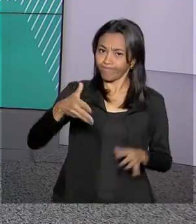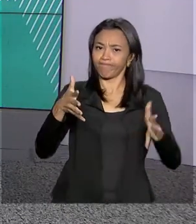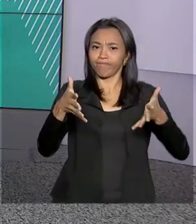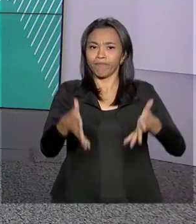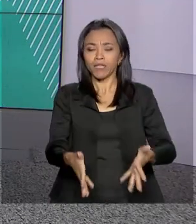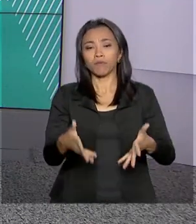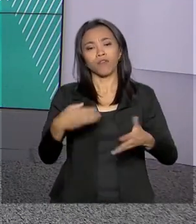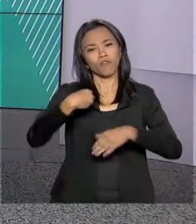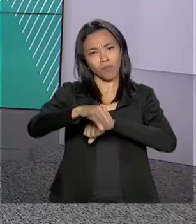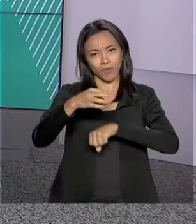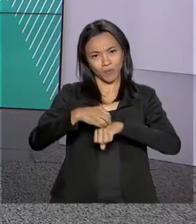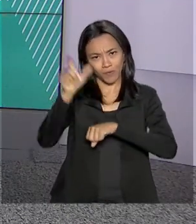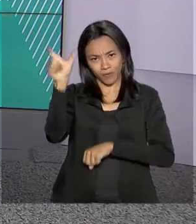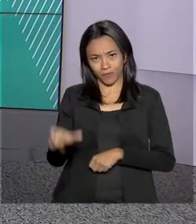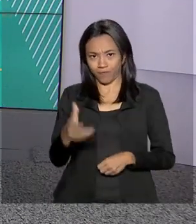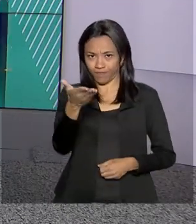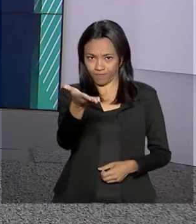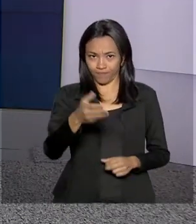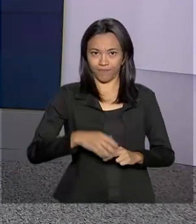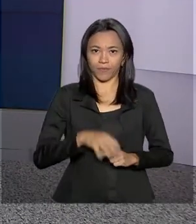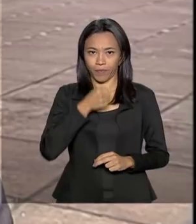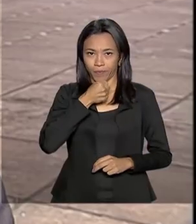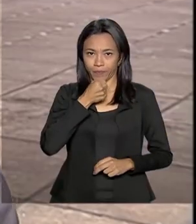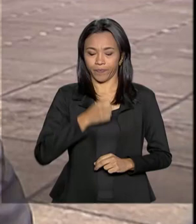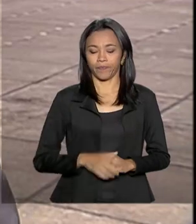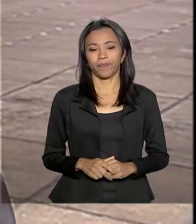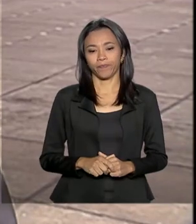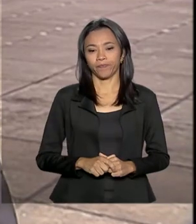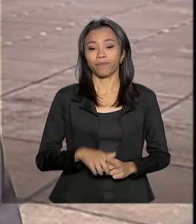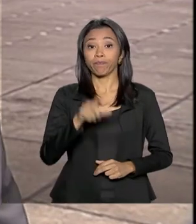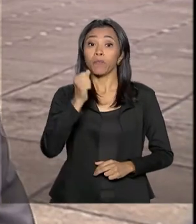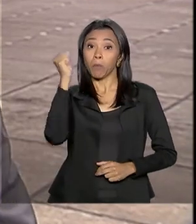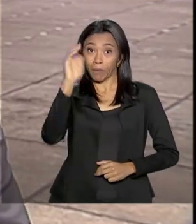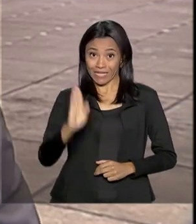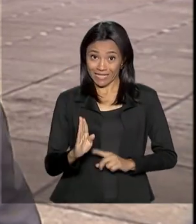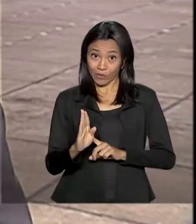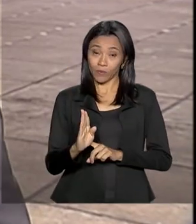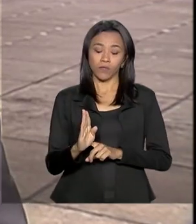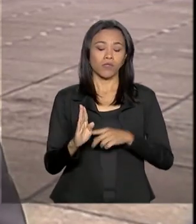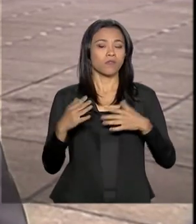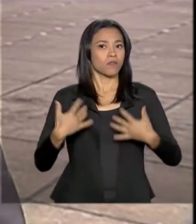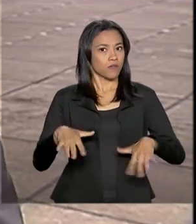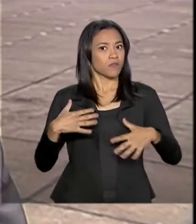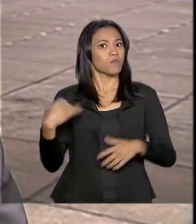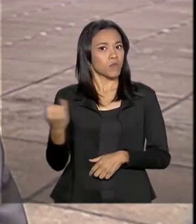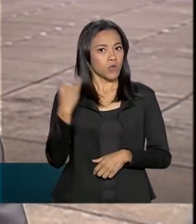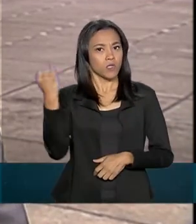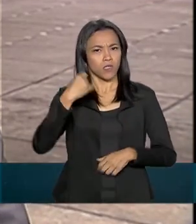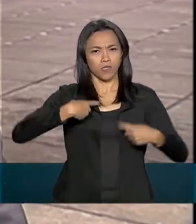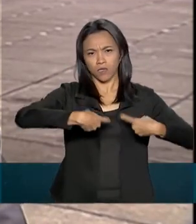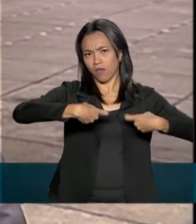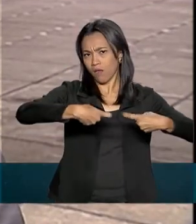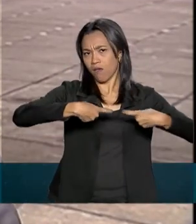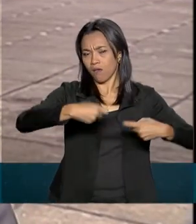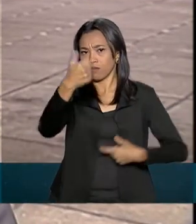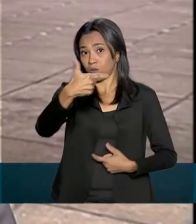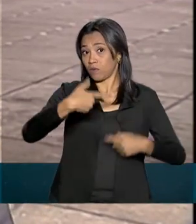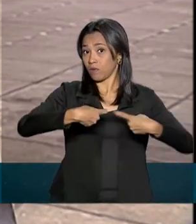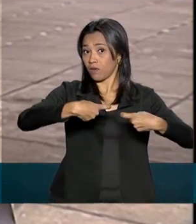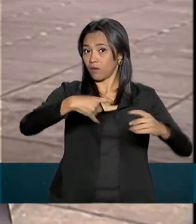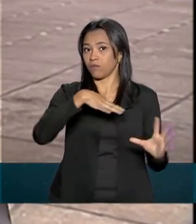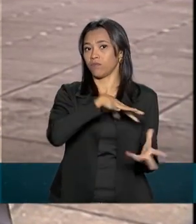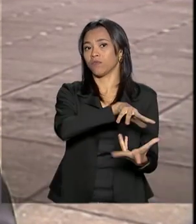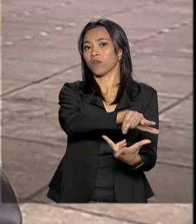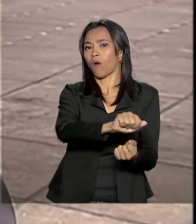com o repórter Maurício de Almeida. O Brasil teve uma participação muito importante nas batalhas da Segunda Guerra Mundial.